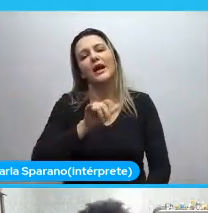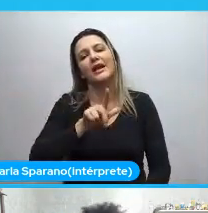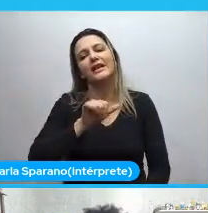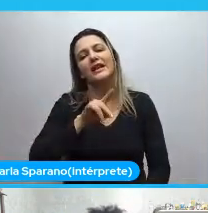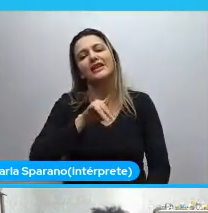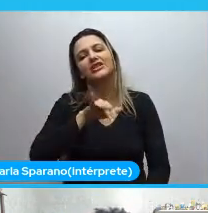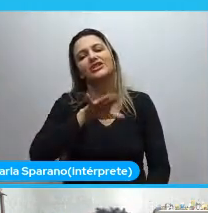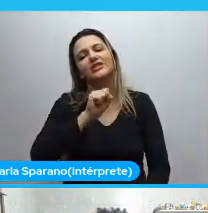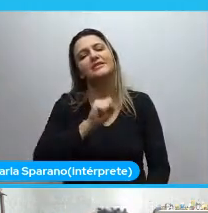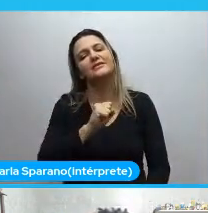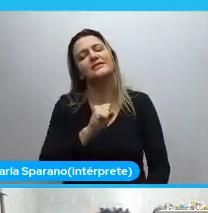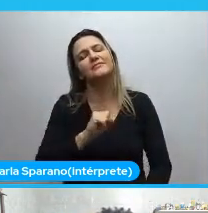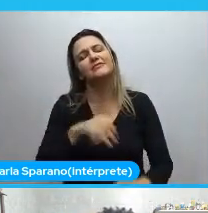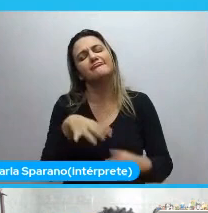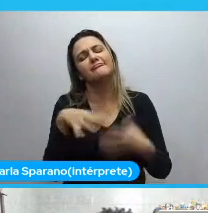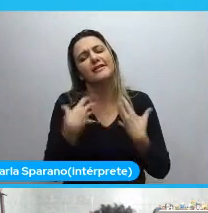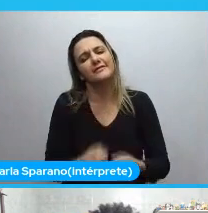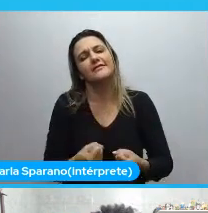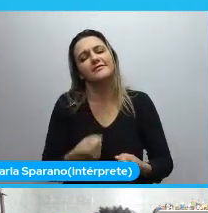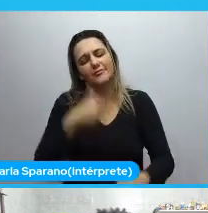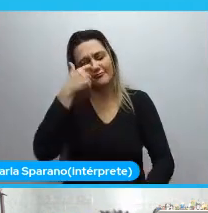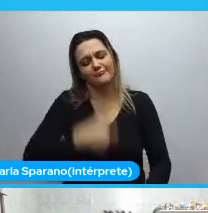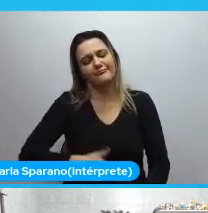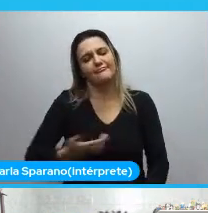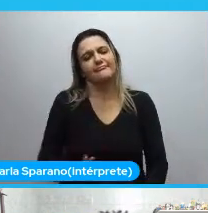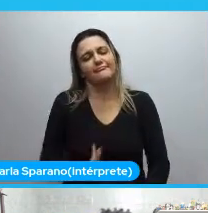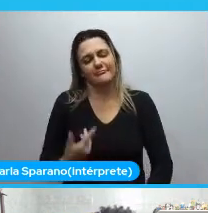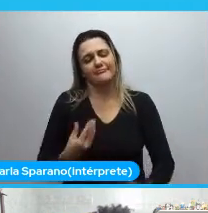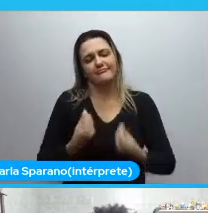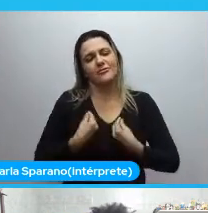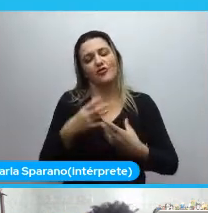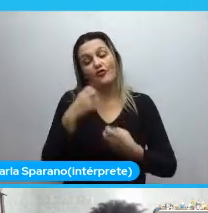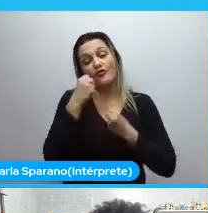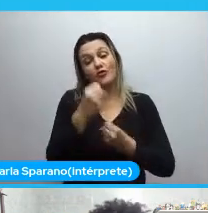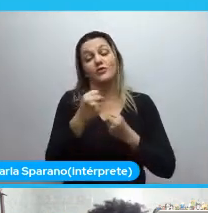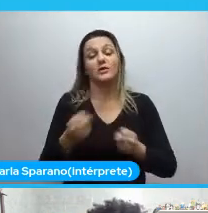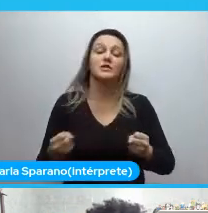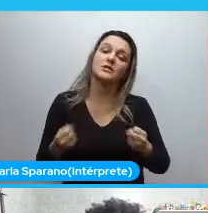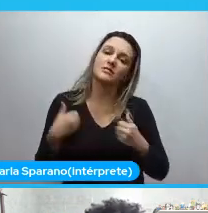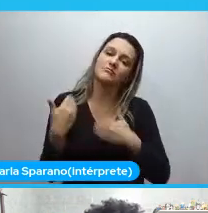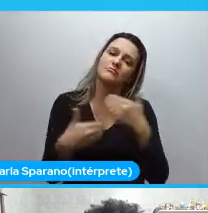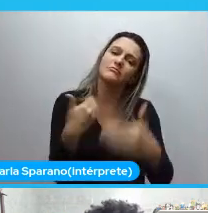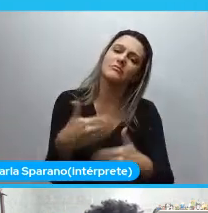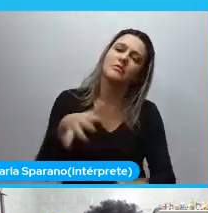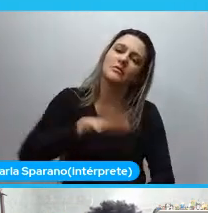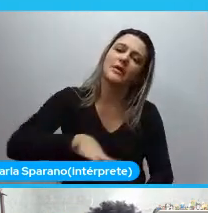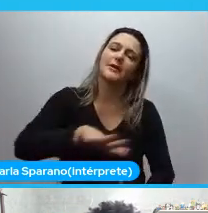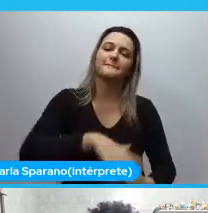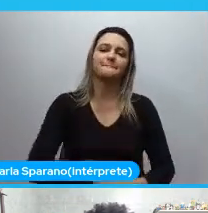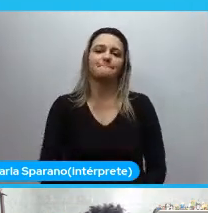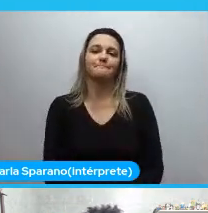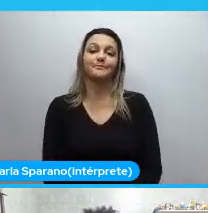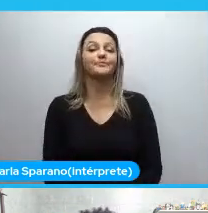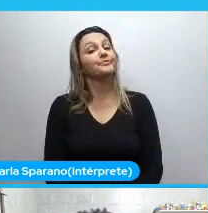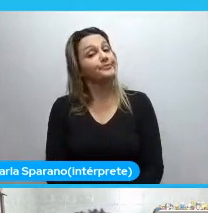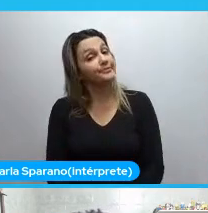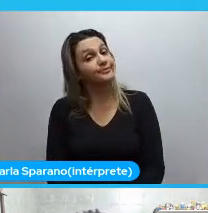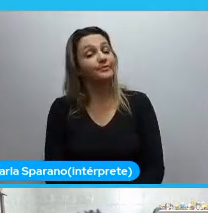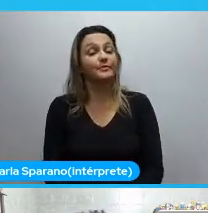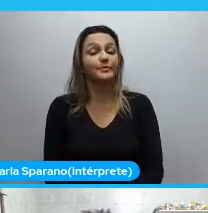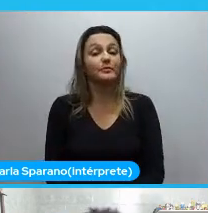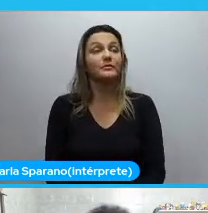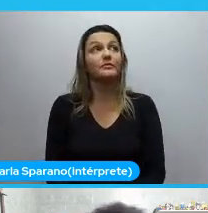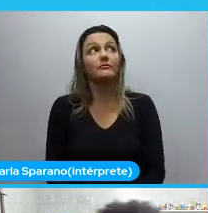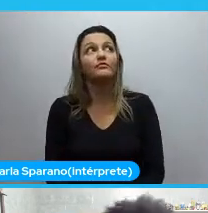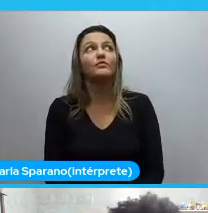abraçou. E me deu essa força de ir seguindo nessa área. Mas aí em